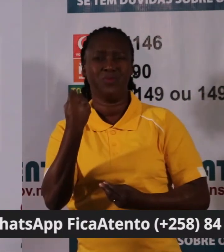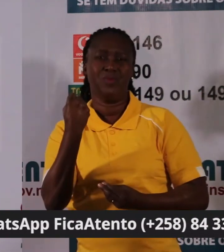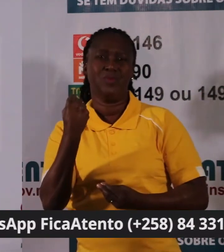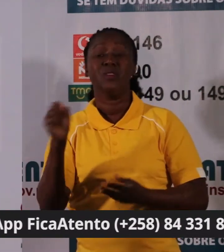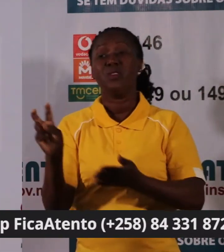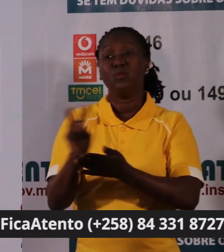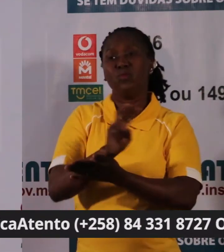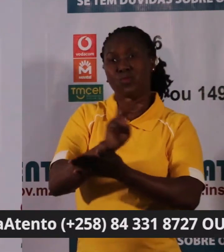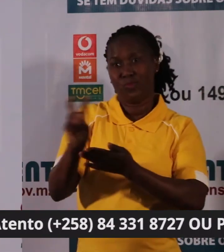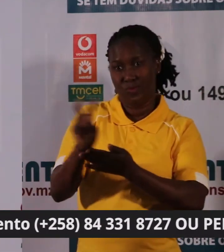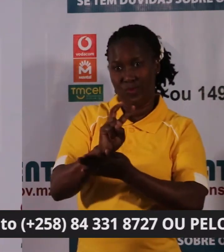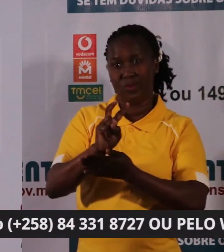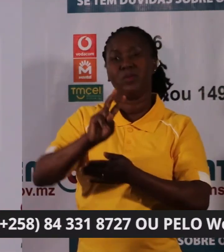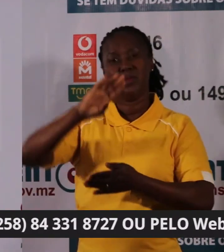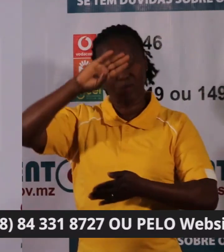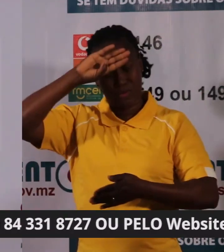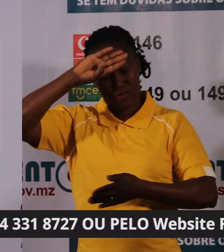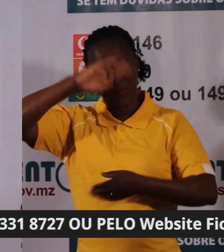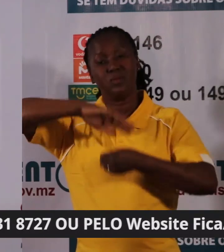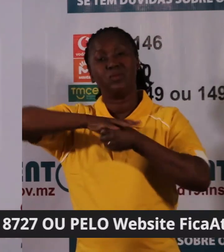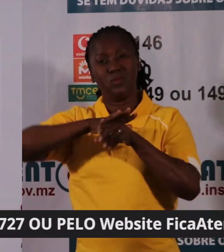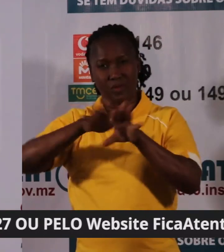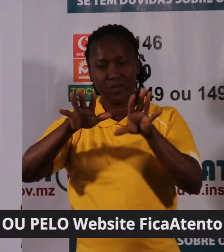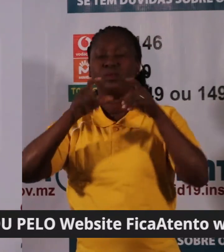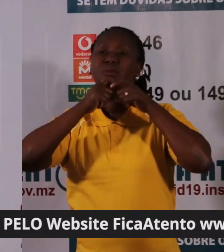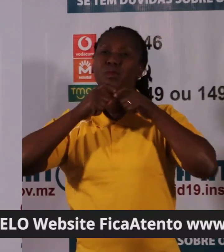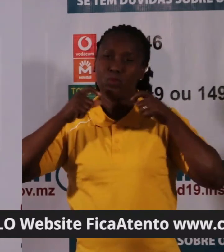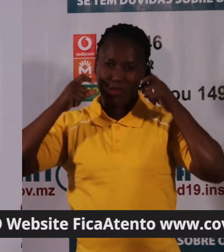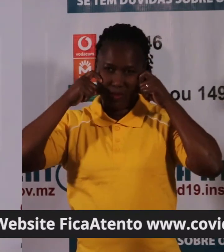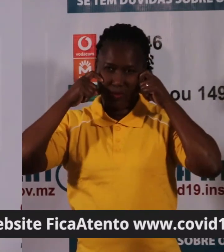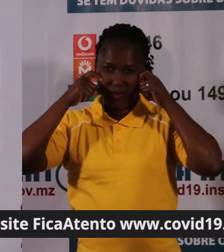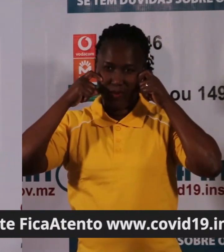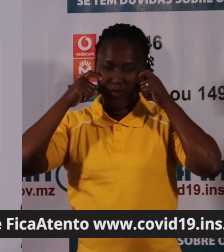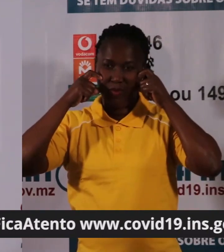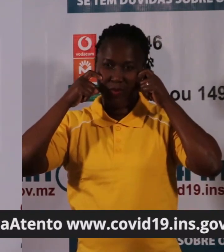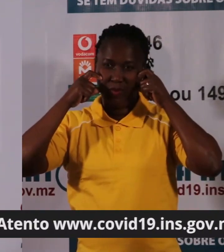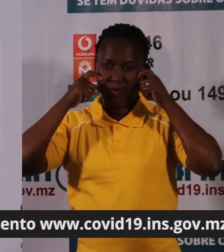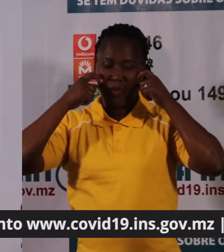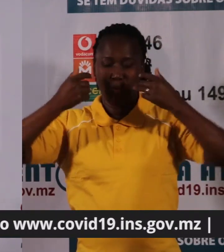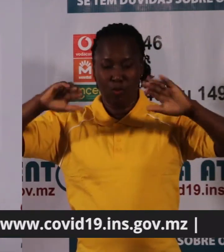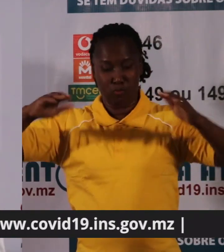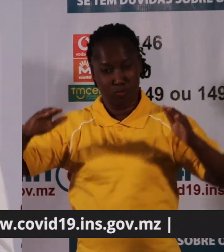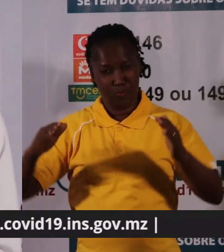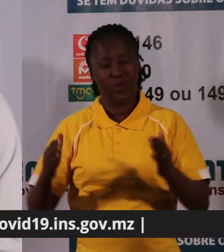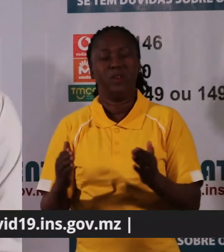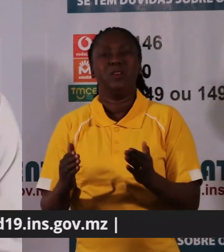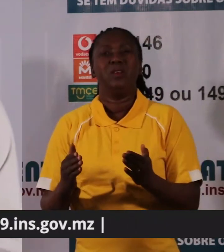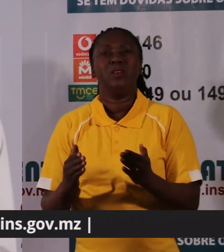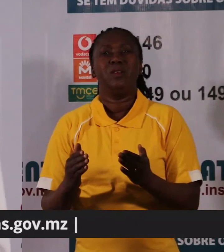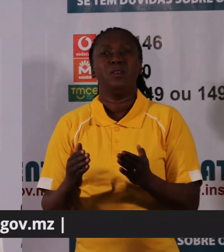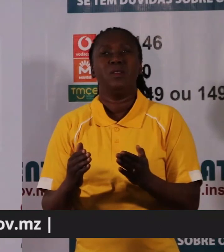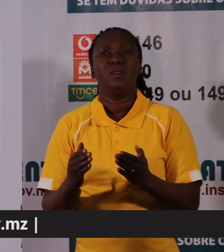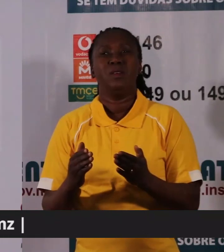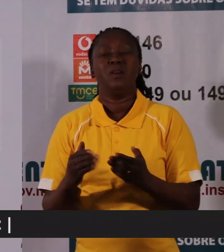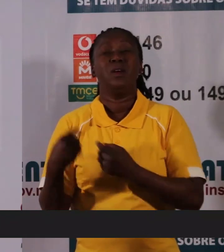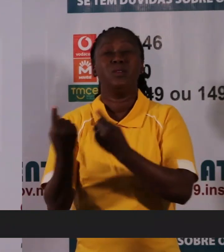a pandemia da Covid-19 em Moçambique reduzindo dessa forma o